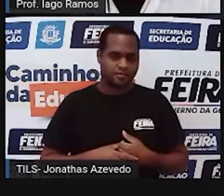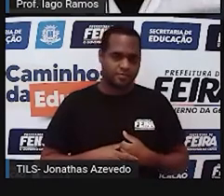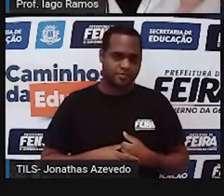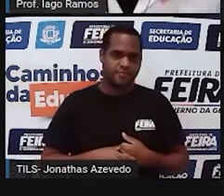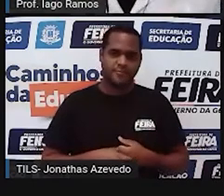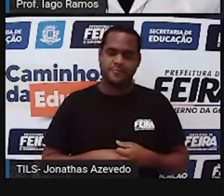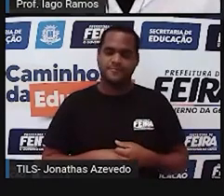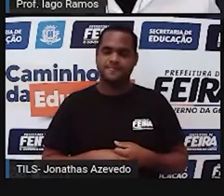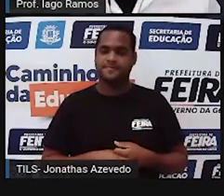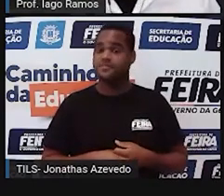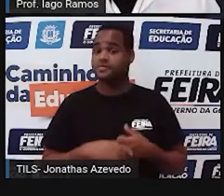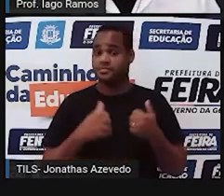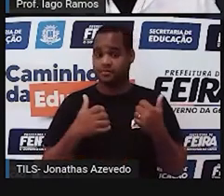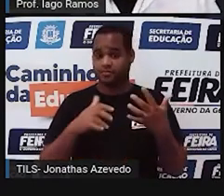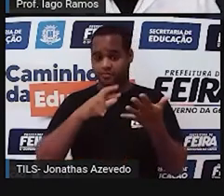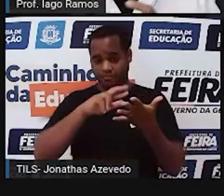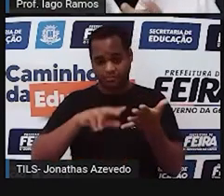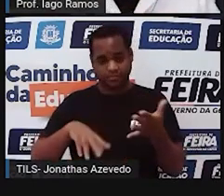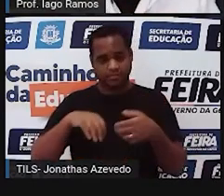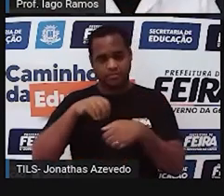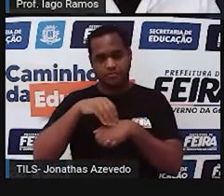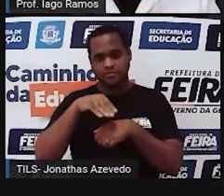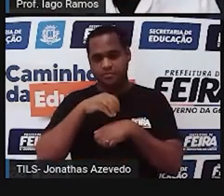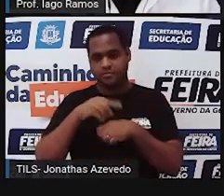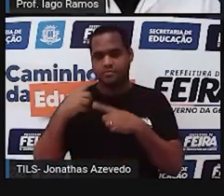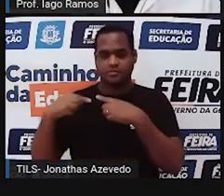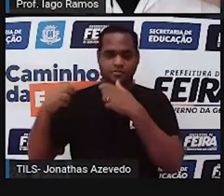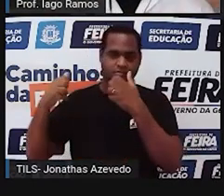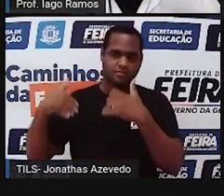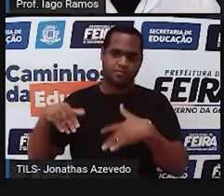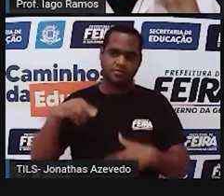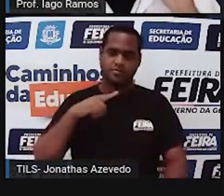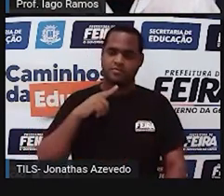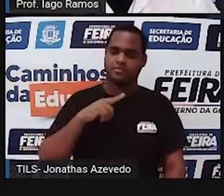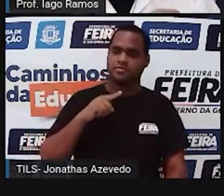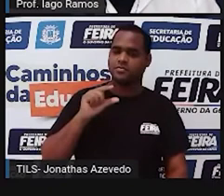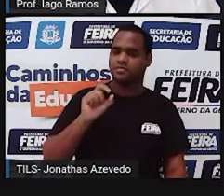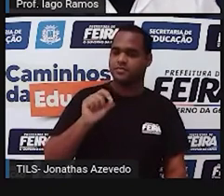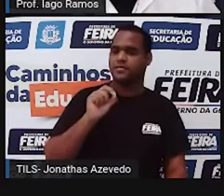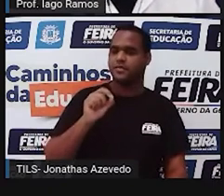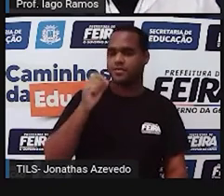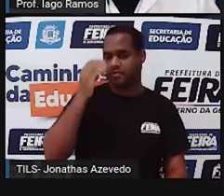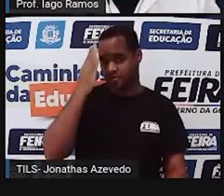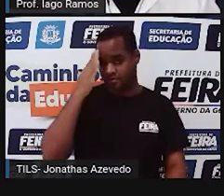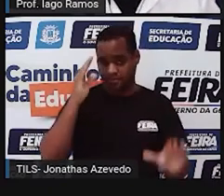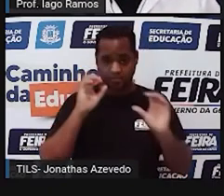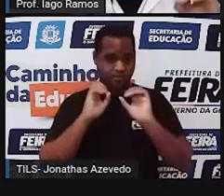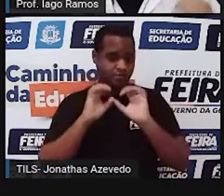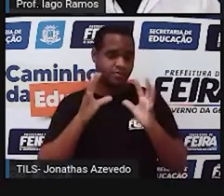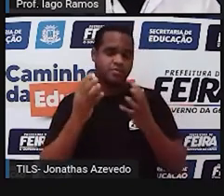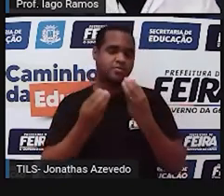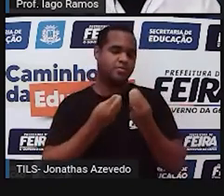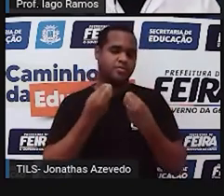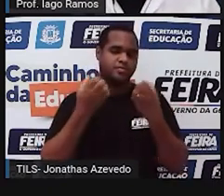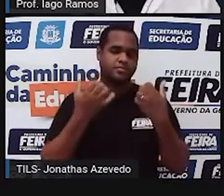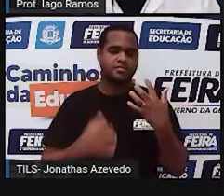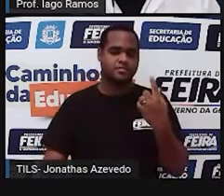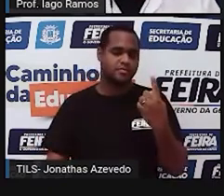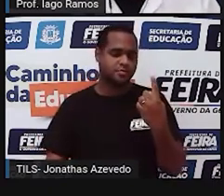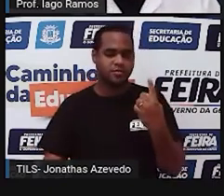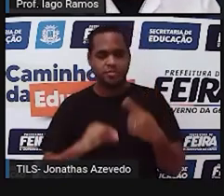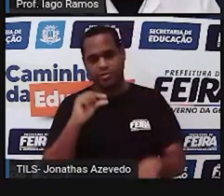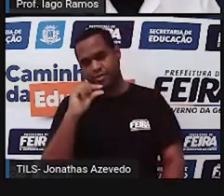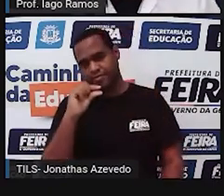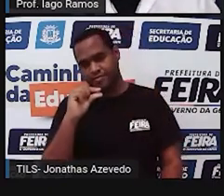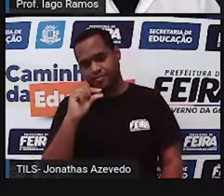assim, com todas essas informações de aulas anteriores, o quanto você entendeu até aqui? Número 1 em vermelho